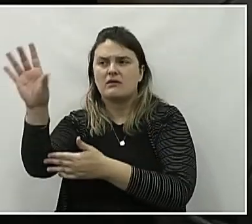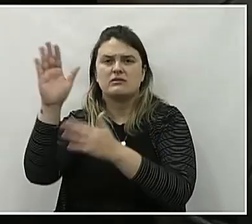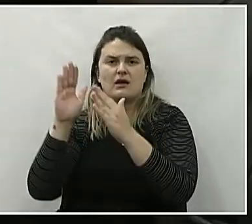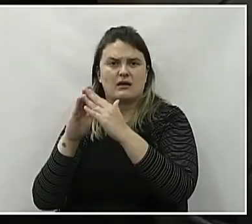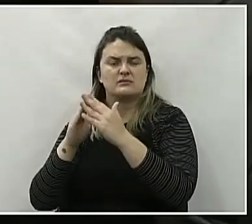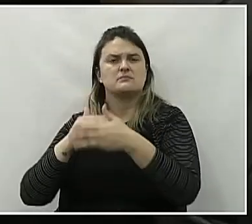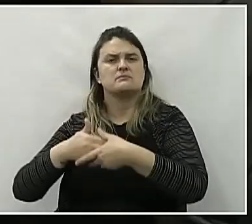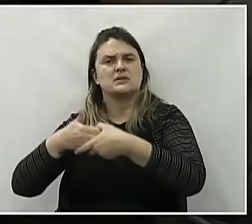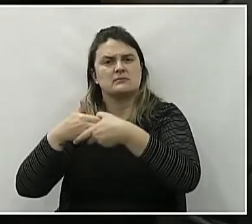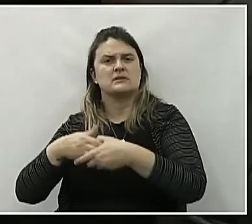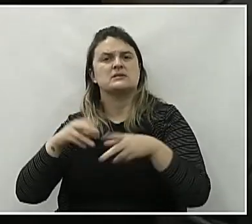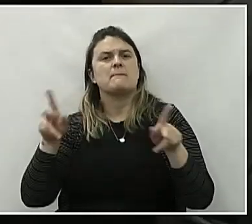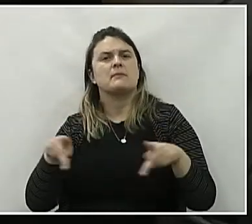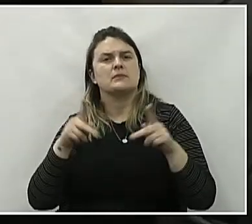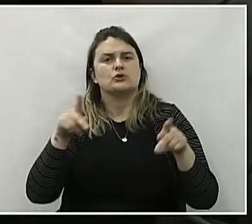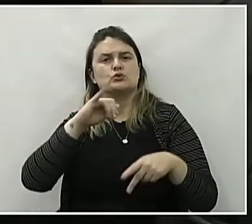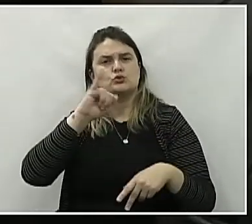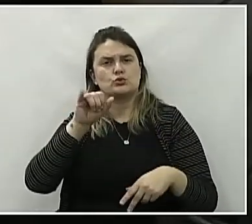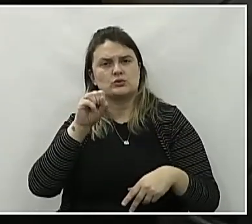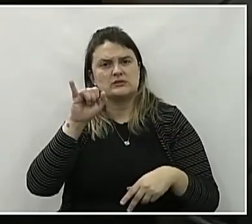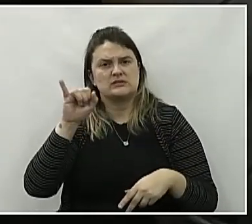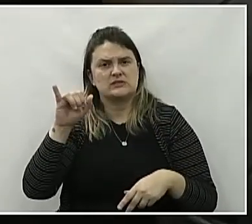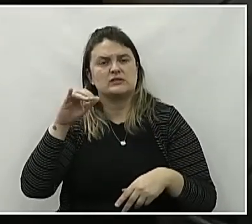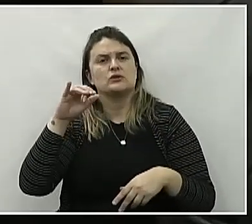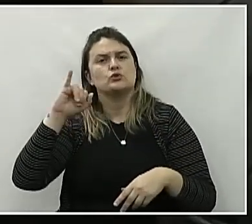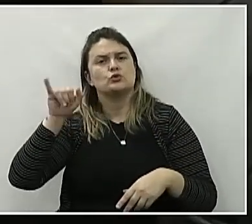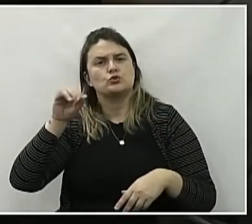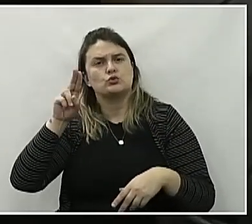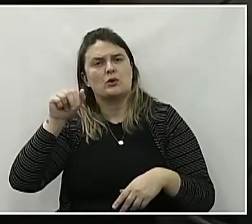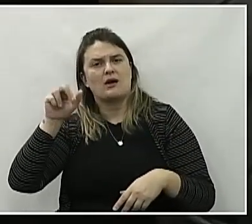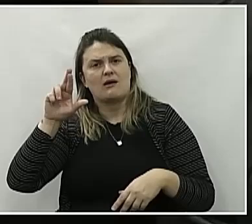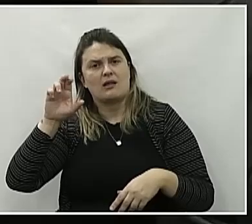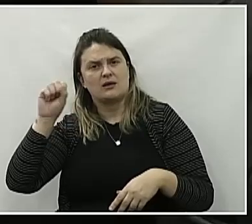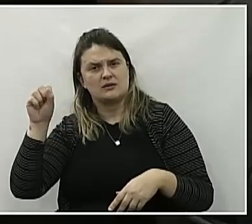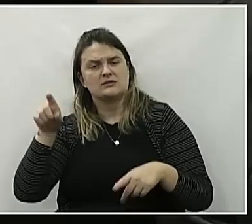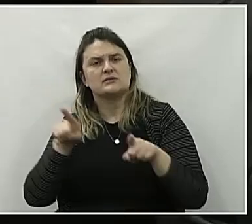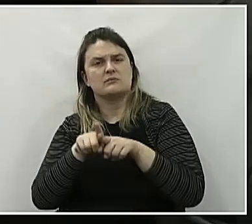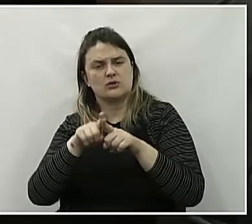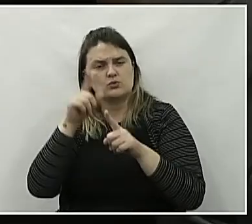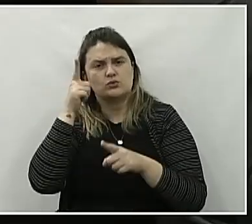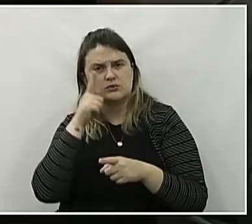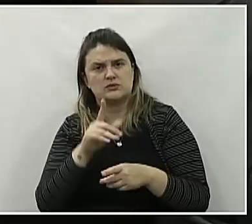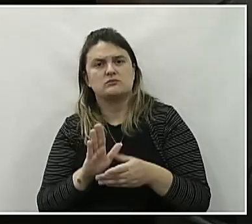parabenizar a pastora Josi Juarez Tica, eleitos pela democracia cristã,